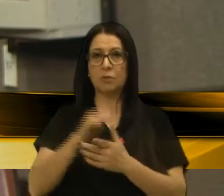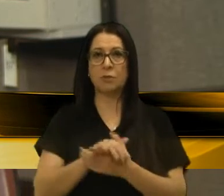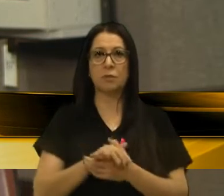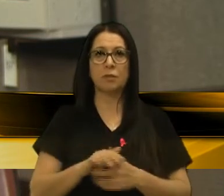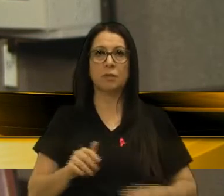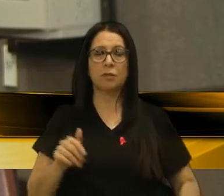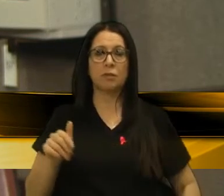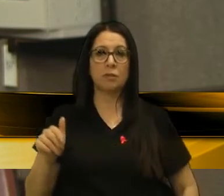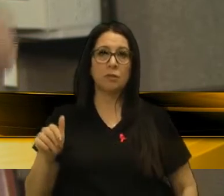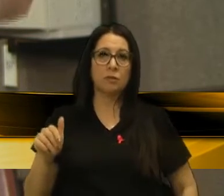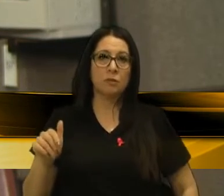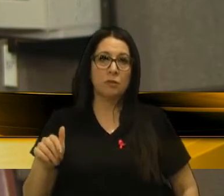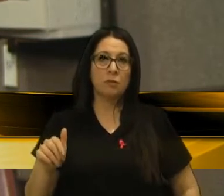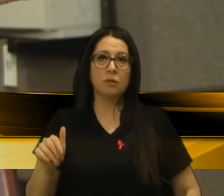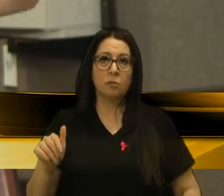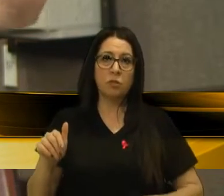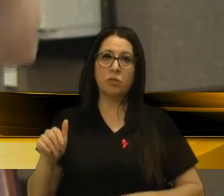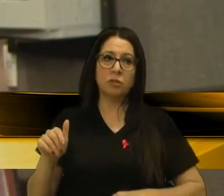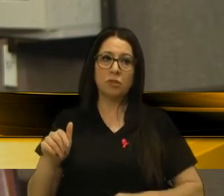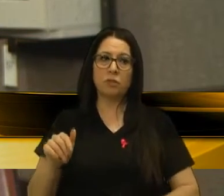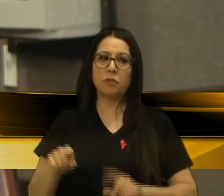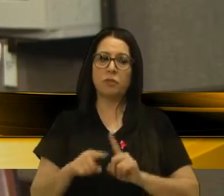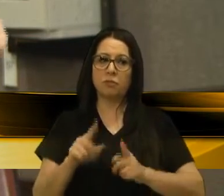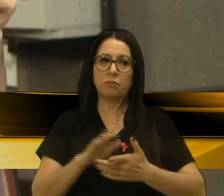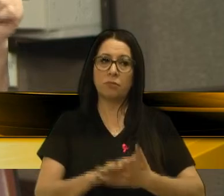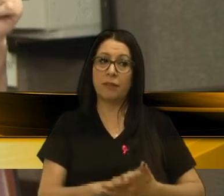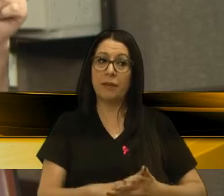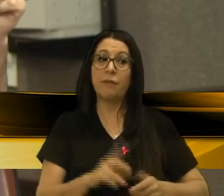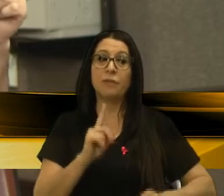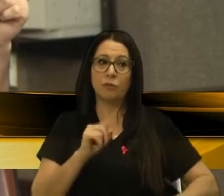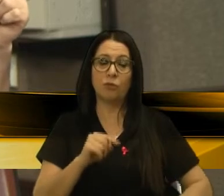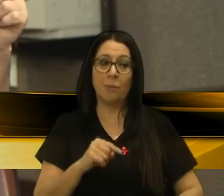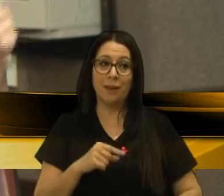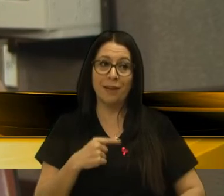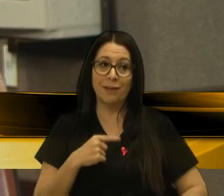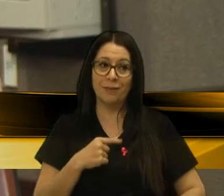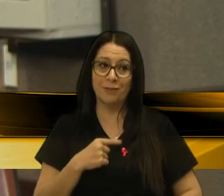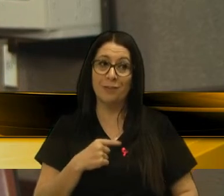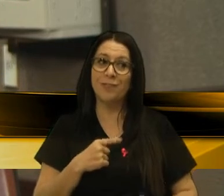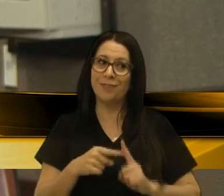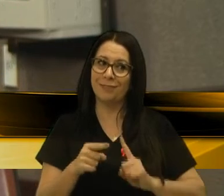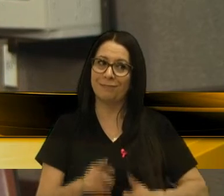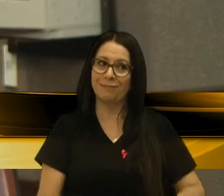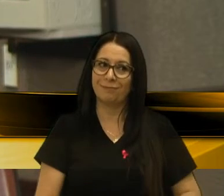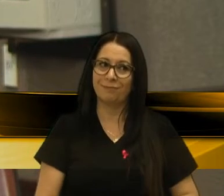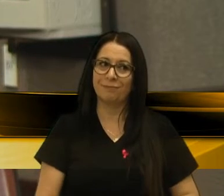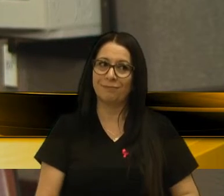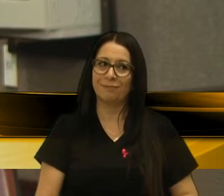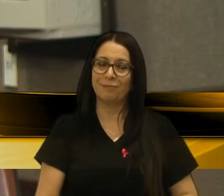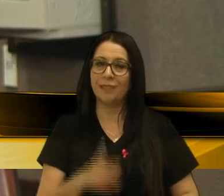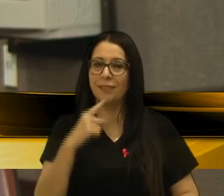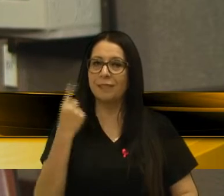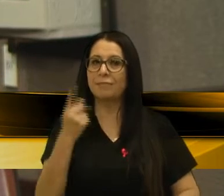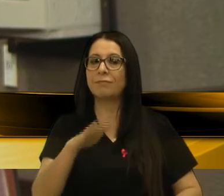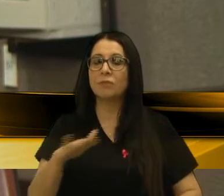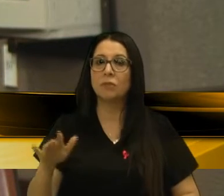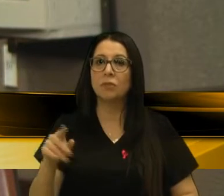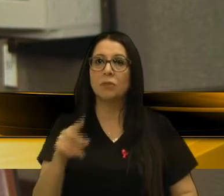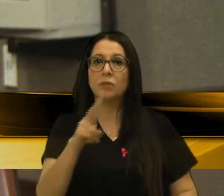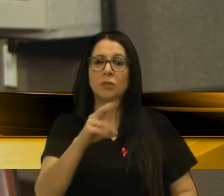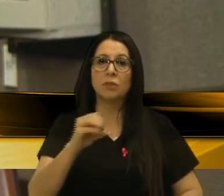promotoria da infância da criança e juventude. 200 crianças, 200